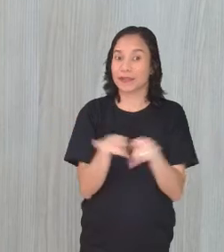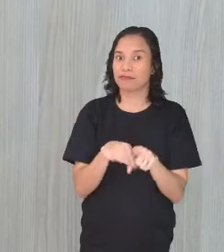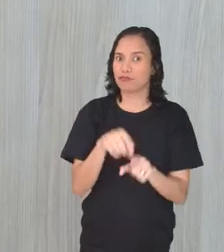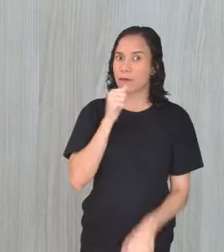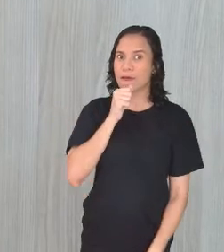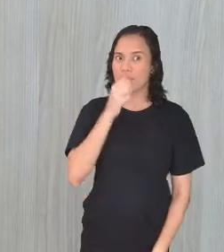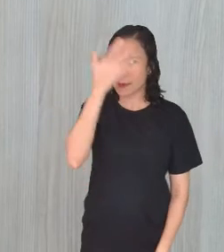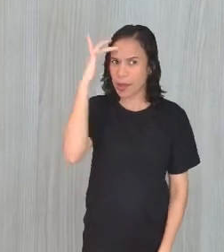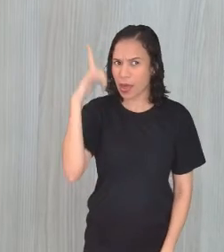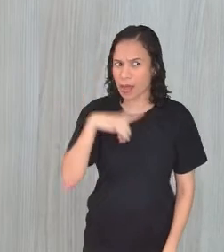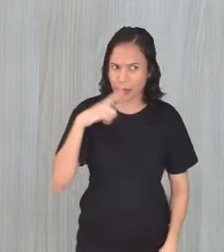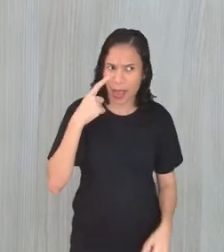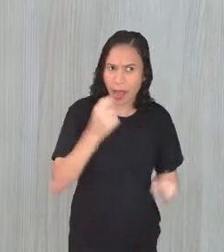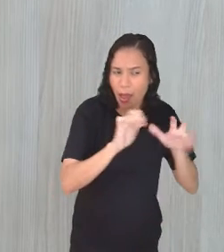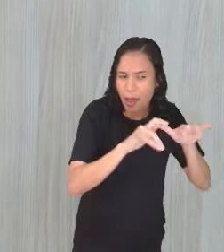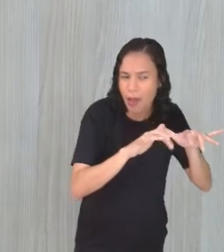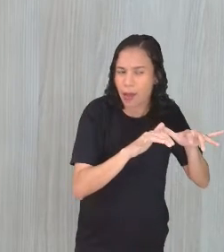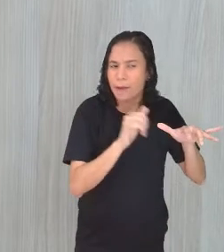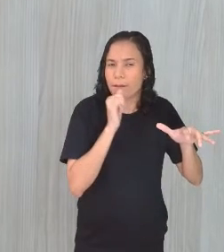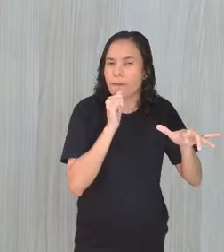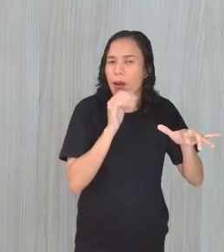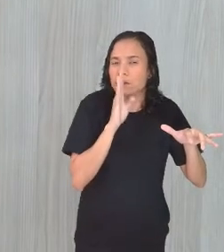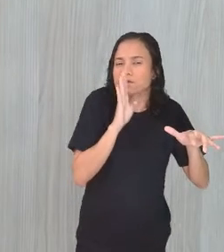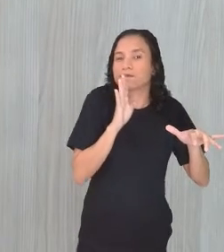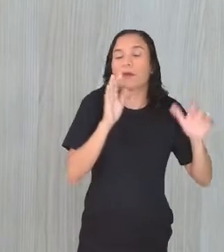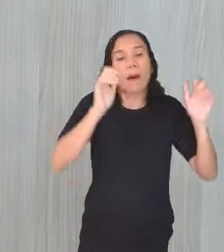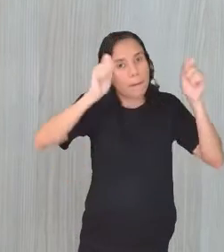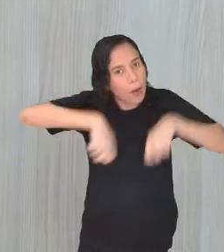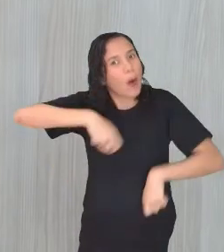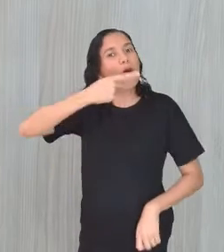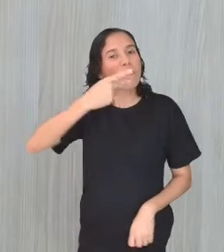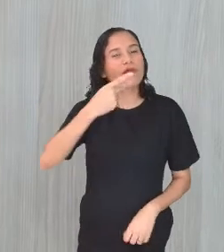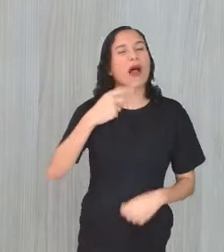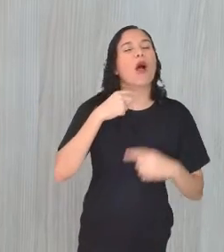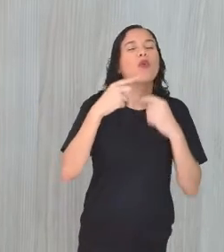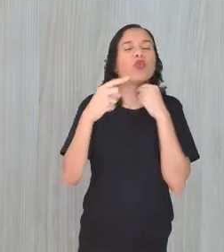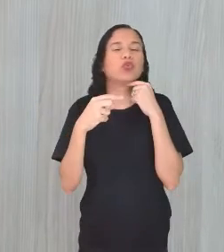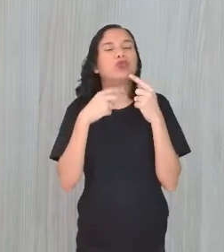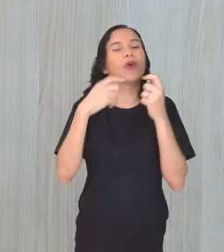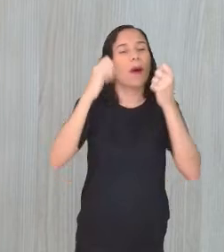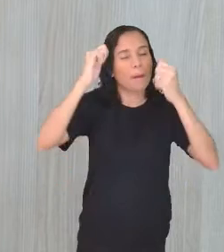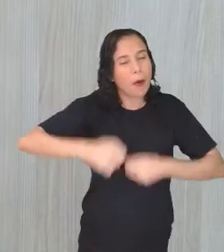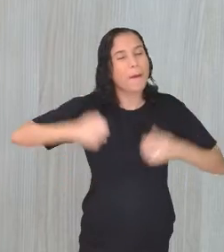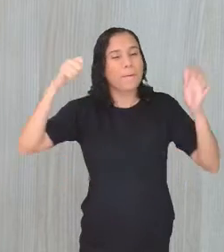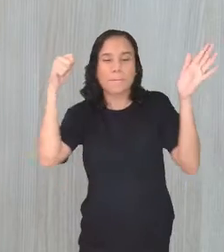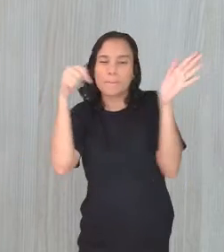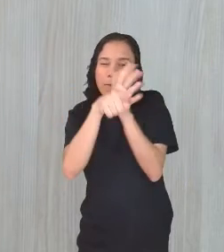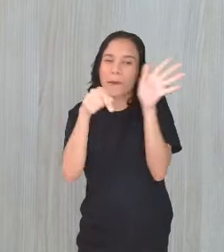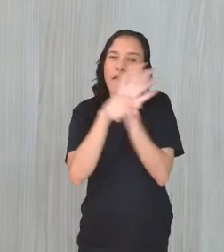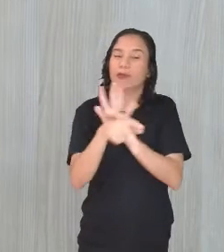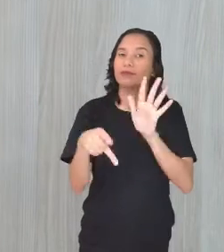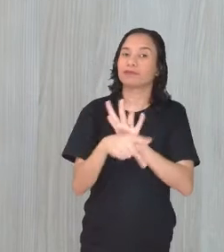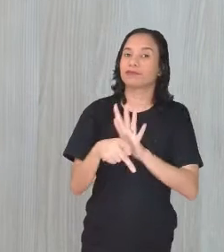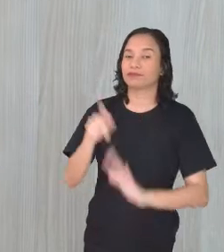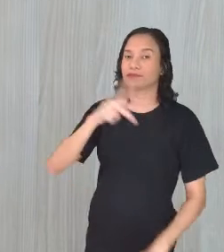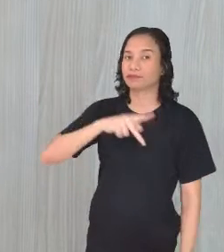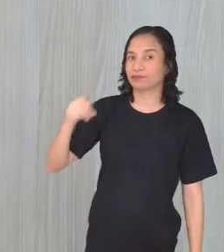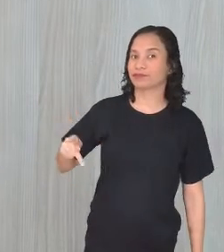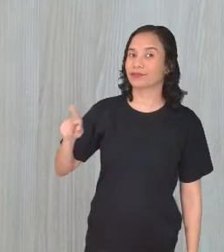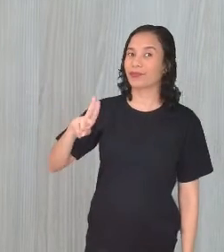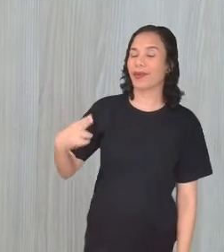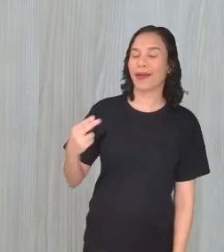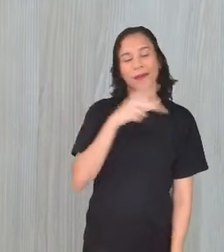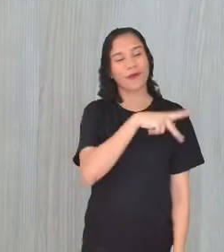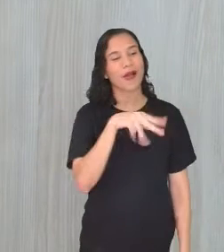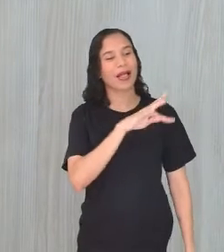que não falaram ainda, que tem gente aqui no chat, hein? Quem não falou ainda, pode falar, tirar todas as dúvidas aqui. O Ricardinho vai tirar. Ou a